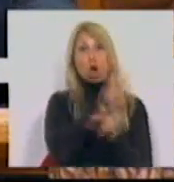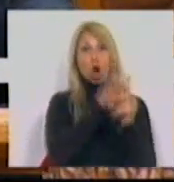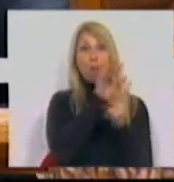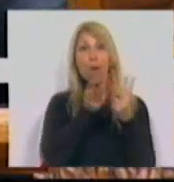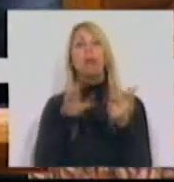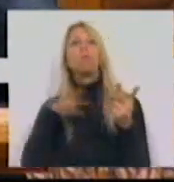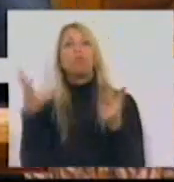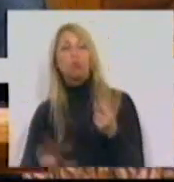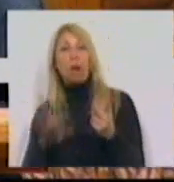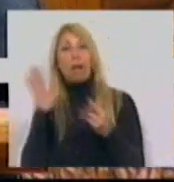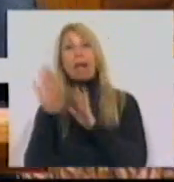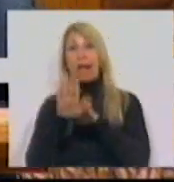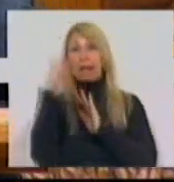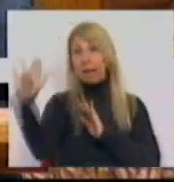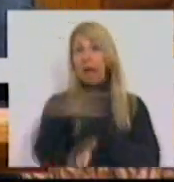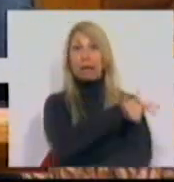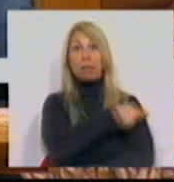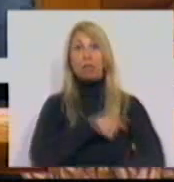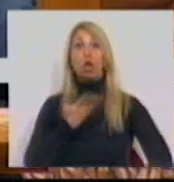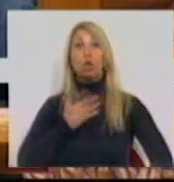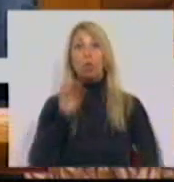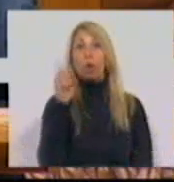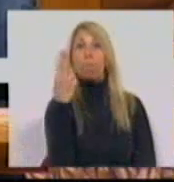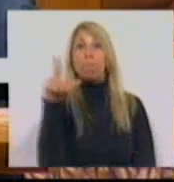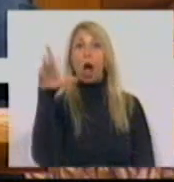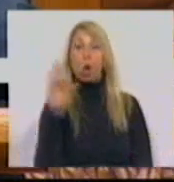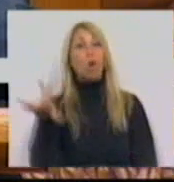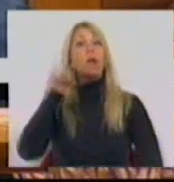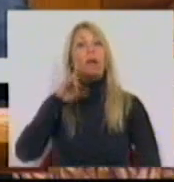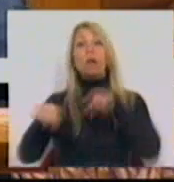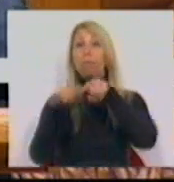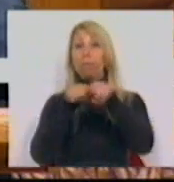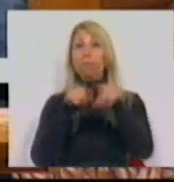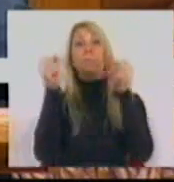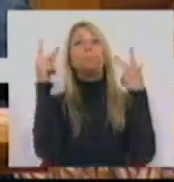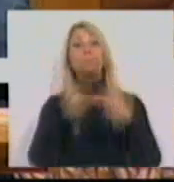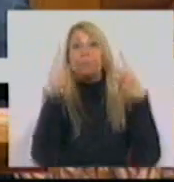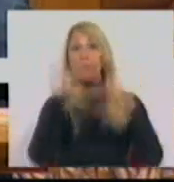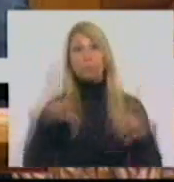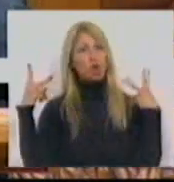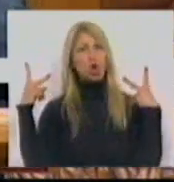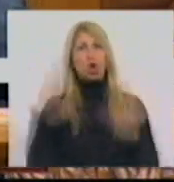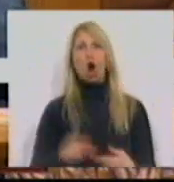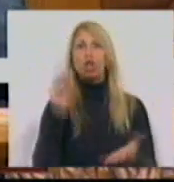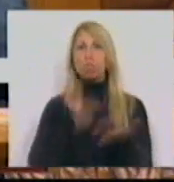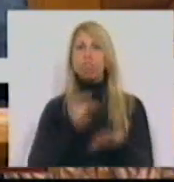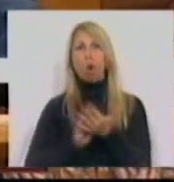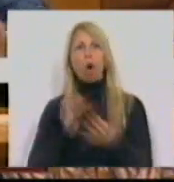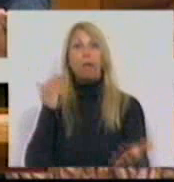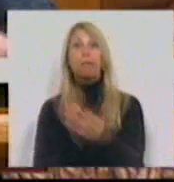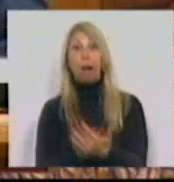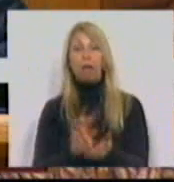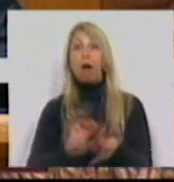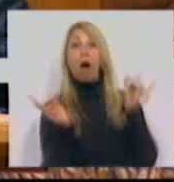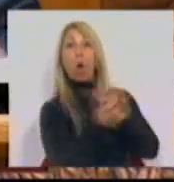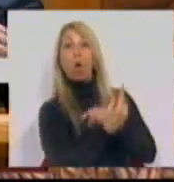A da direita, representada pelo Dr. Paulo Rangel, na defesa da política da austeridade, dos cortes e do empobrecimento. E